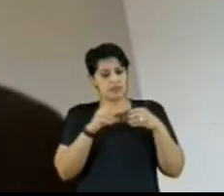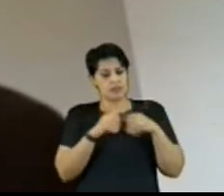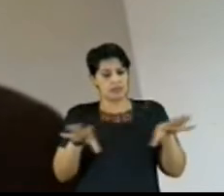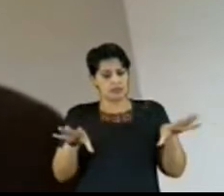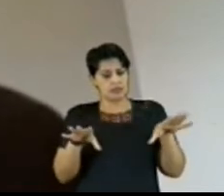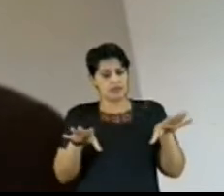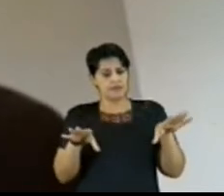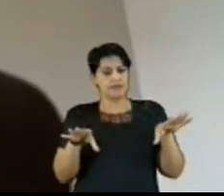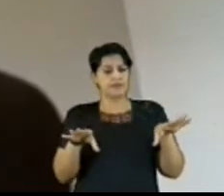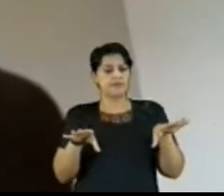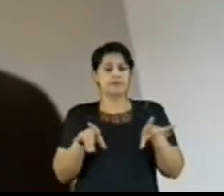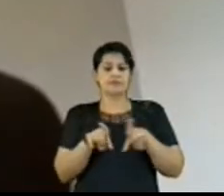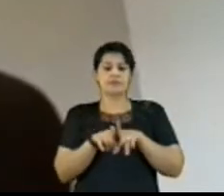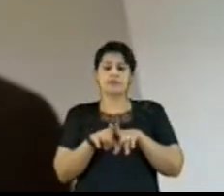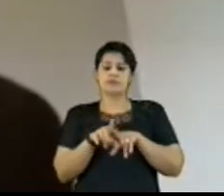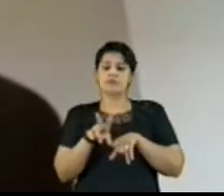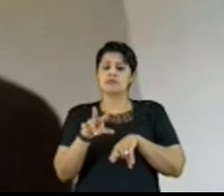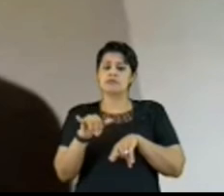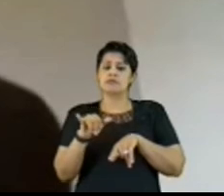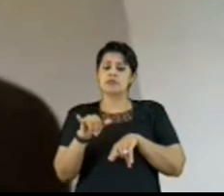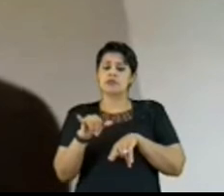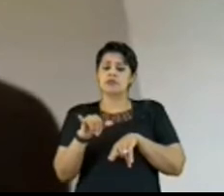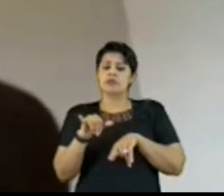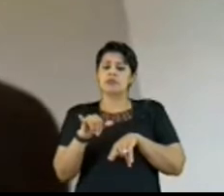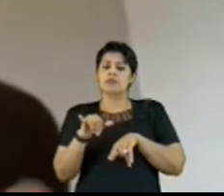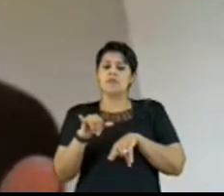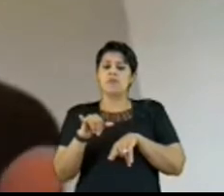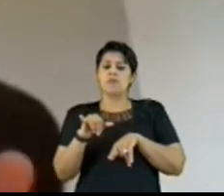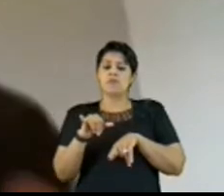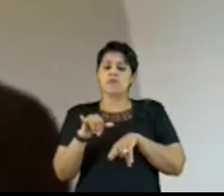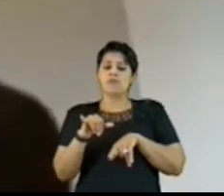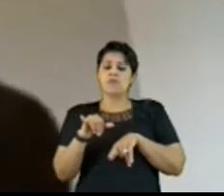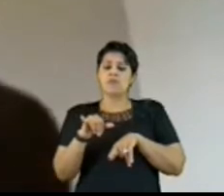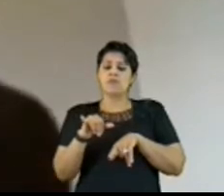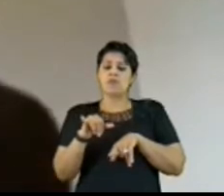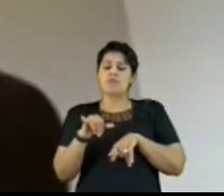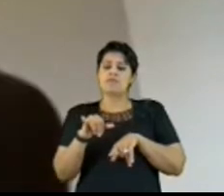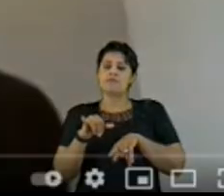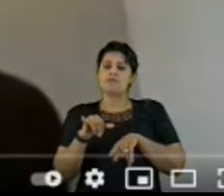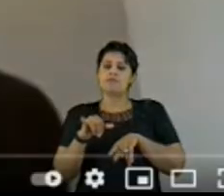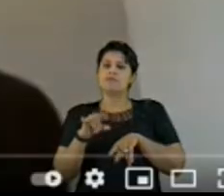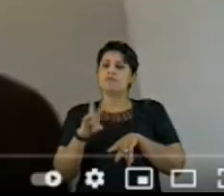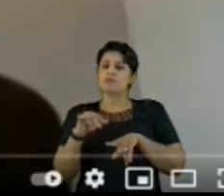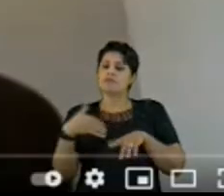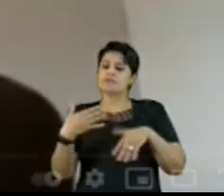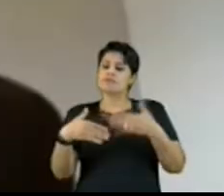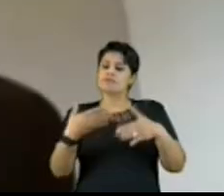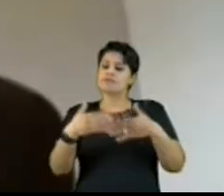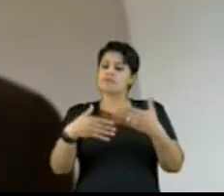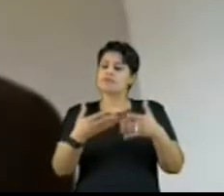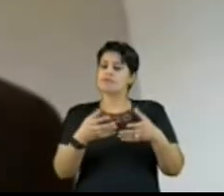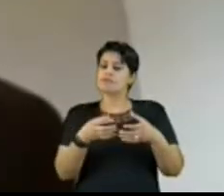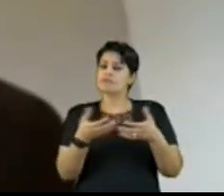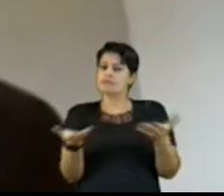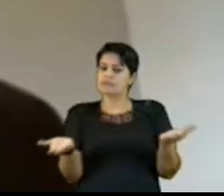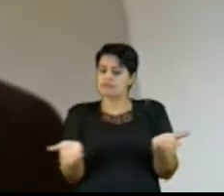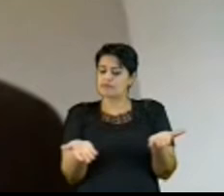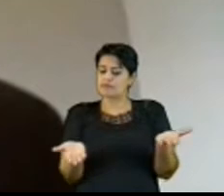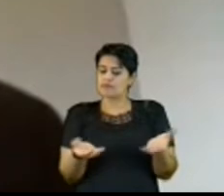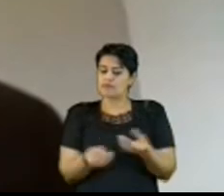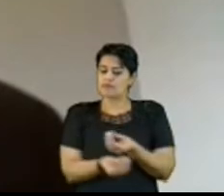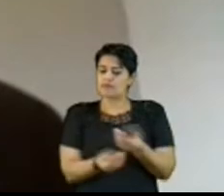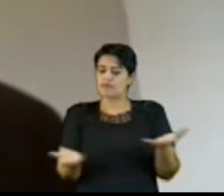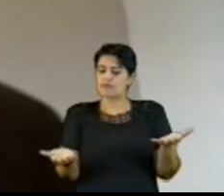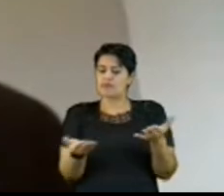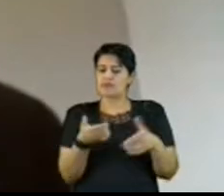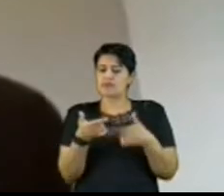prejuízos me refiro ao erário e ao cidadão, se perpetuem e o atual cenário de oferta de serviços